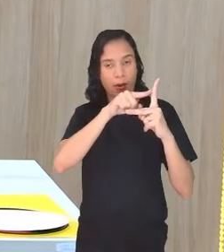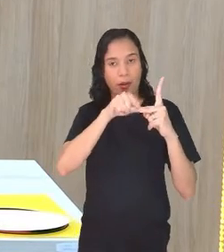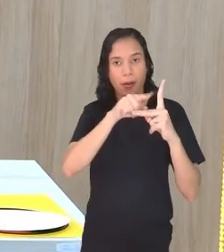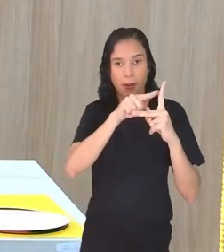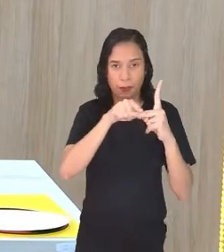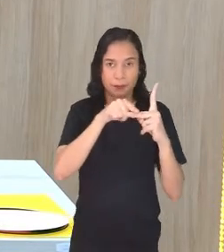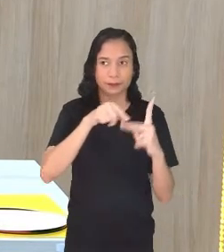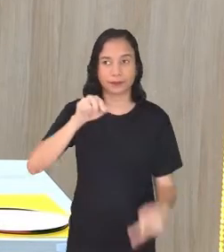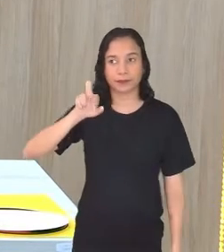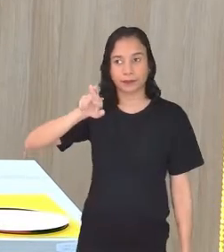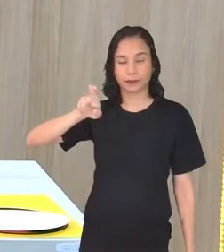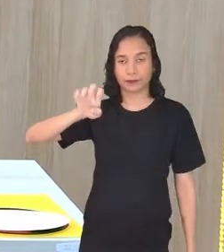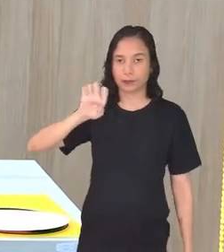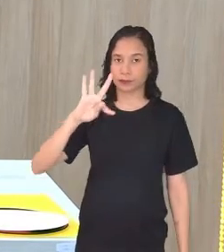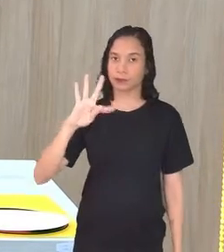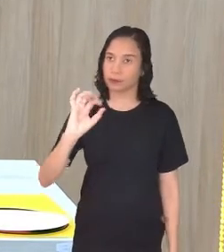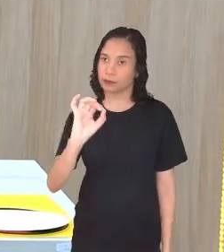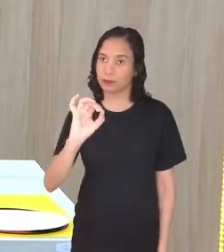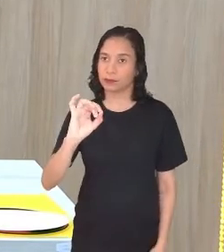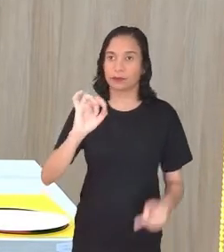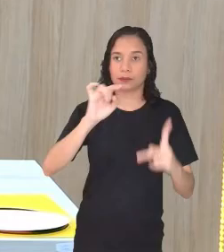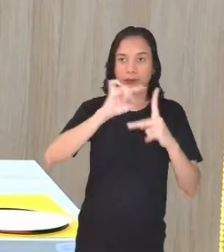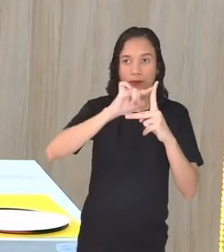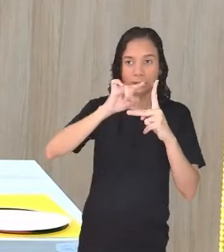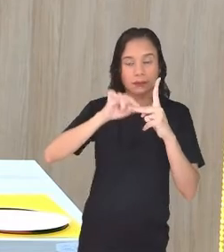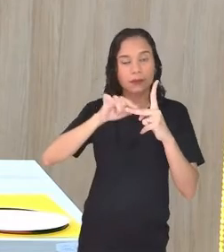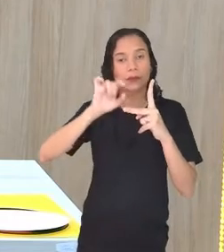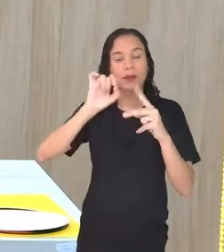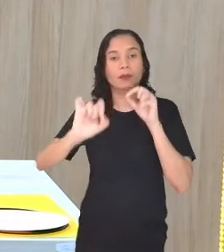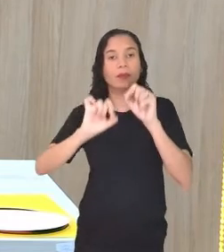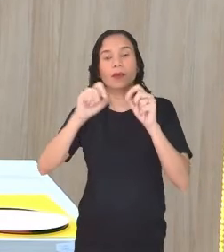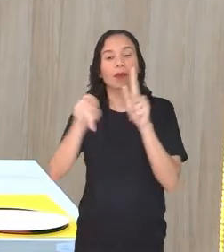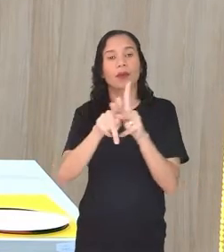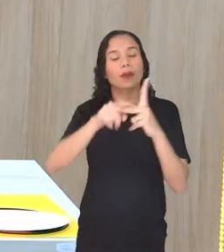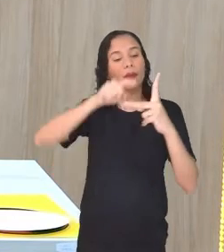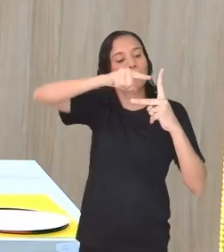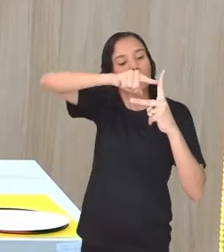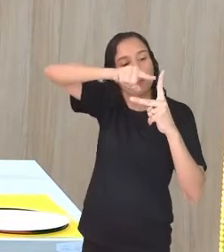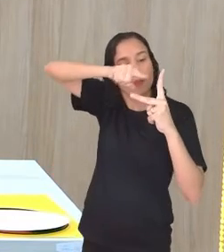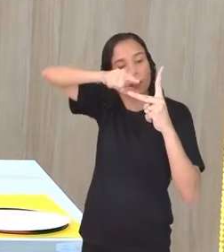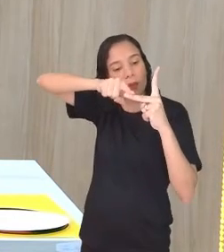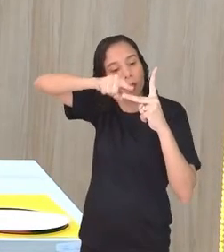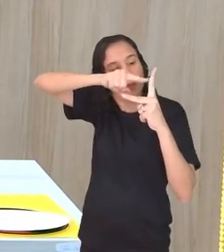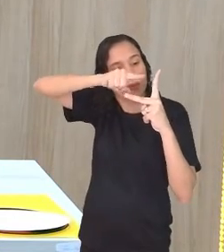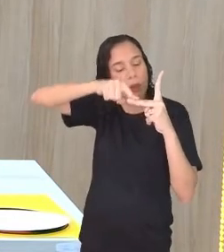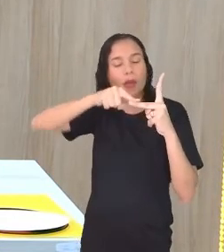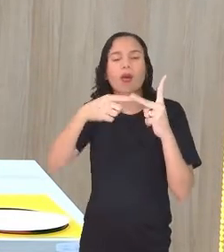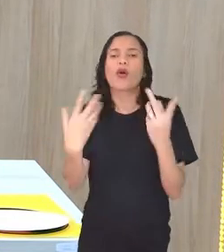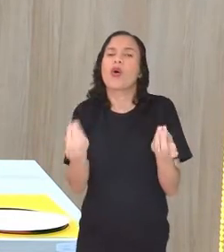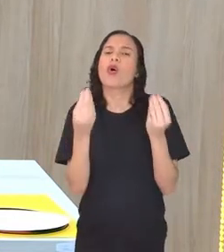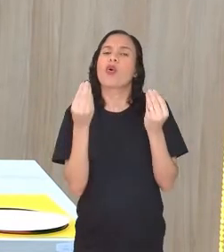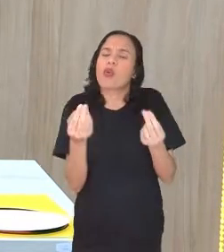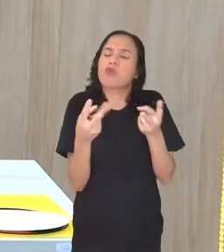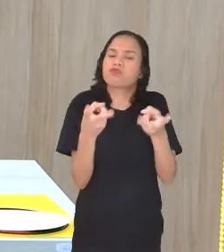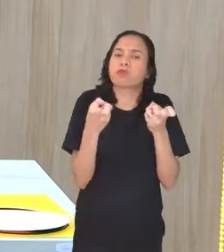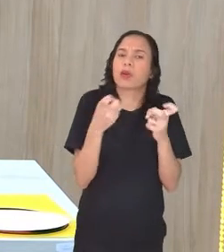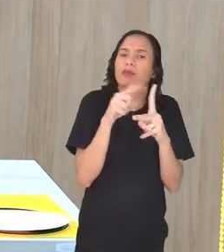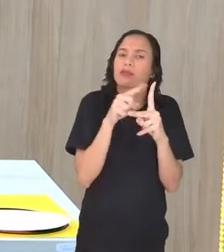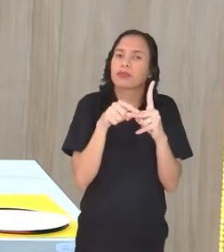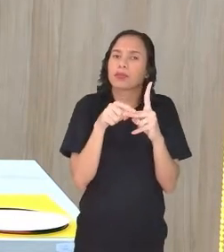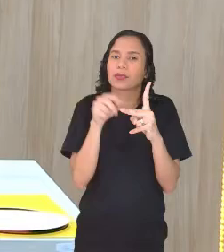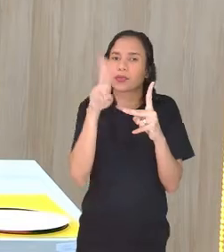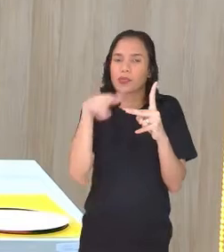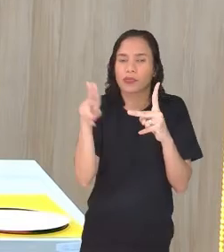reto. O ângulo reto é a quina. Como é que a gente sabe o ângulo reto? Um